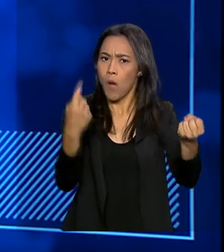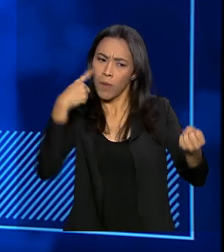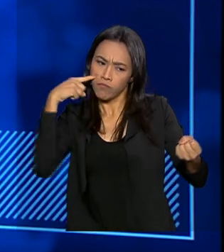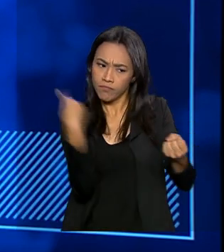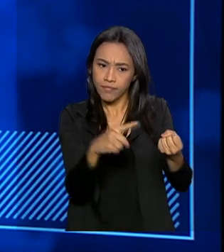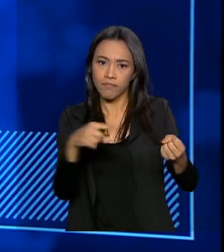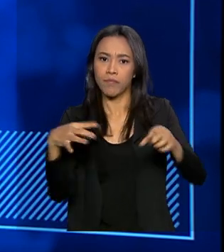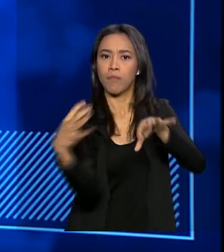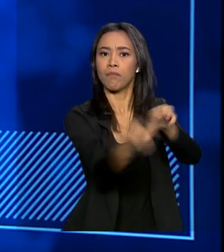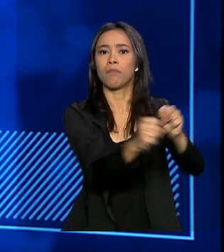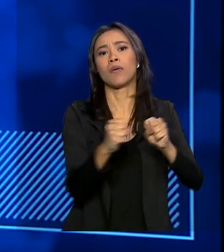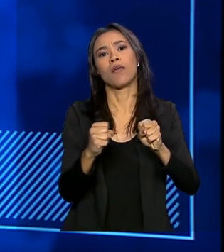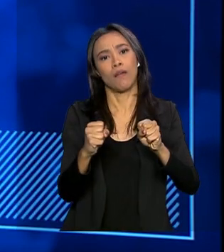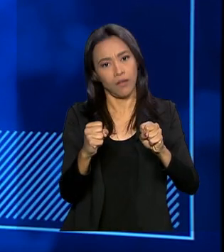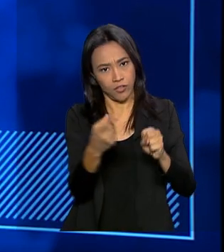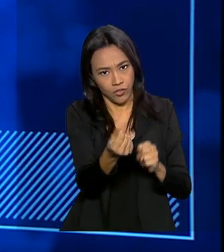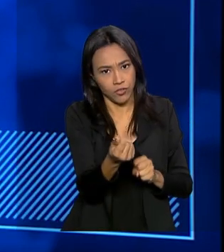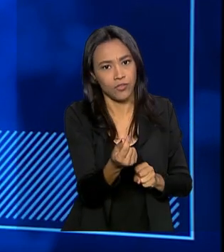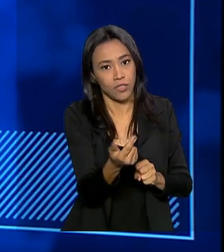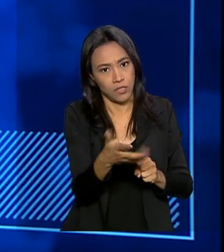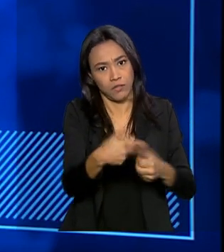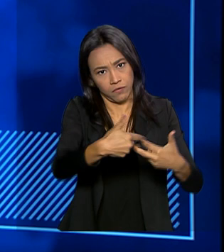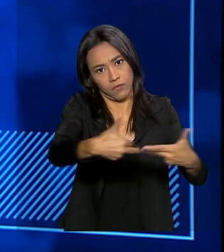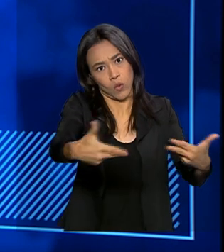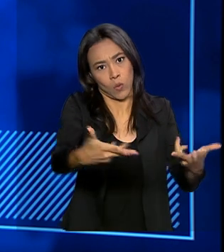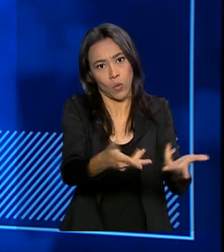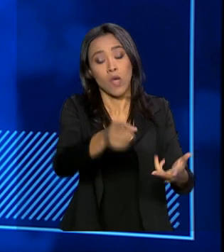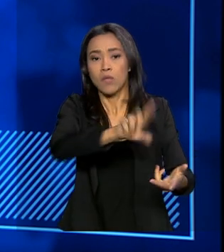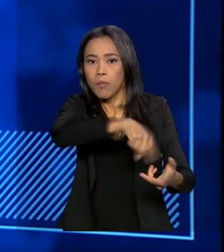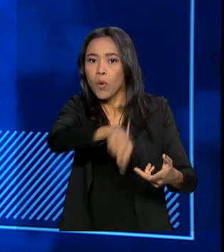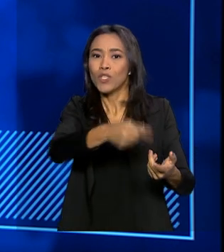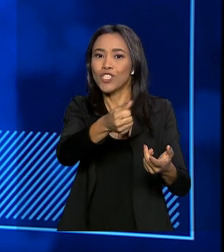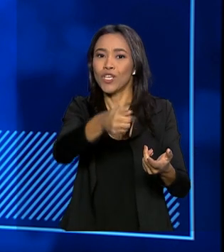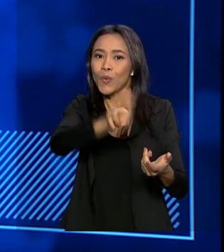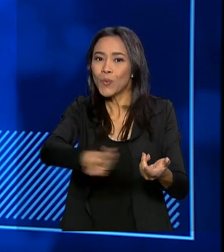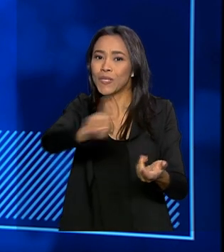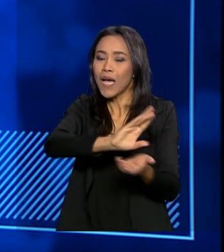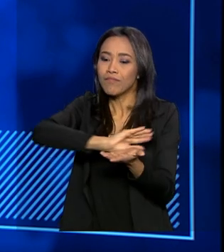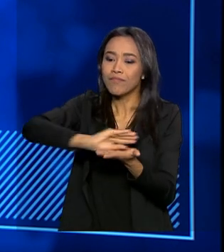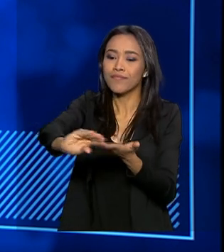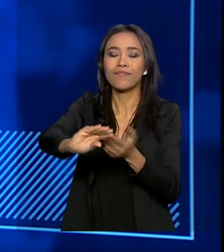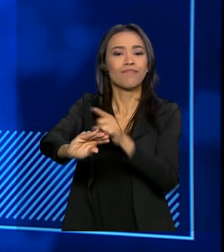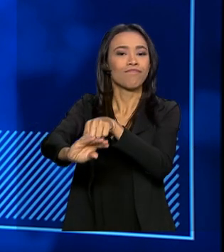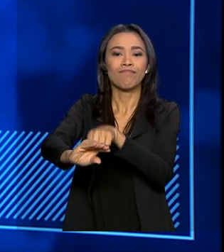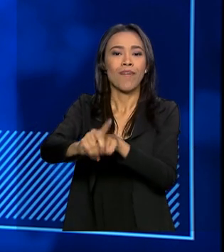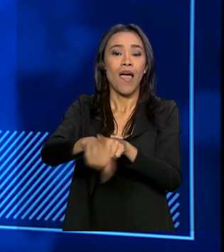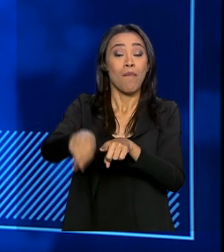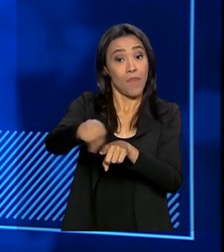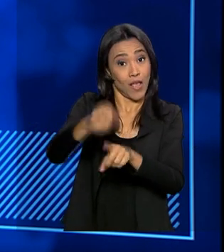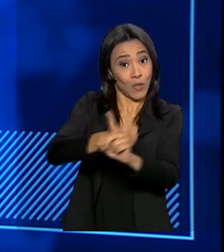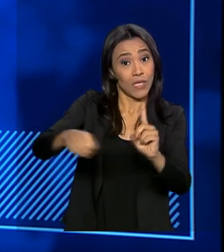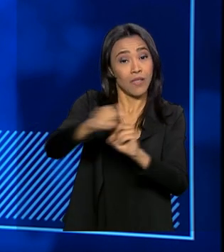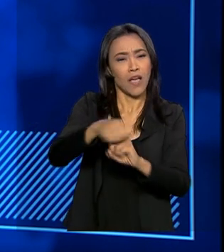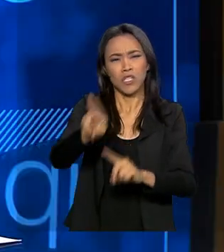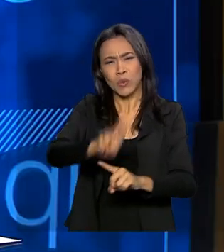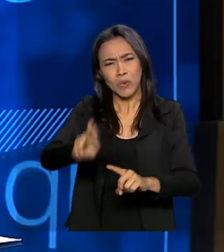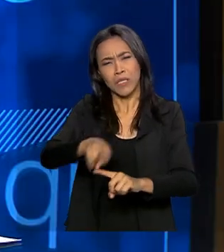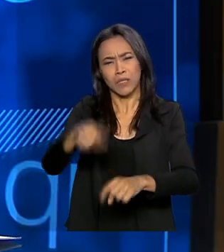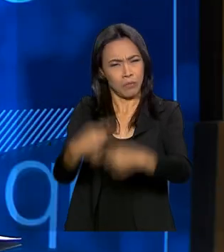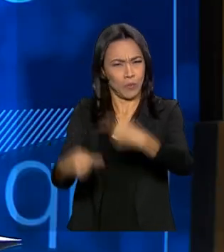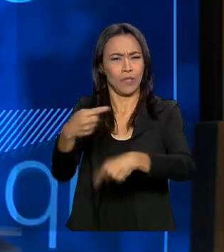prensão desses bens. Então, isso vai acabar retornando depois para a sociedade em forma de aplicação em políticas públicas.